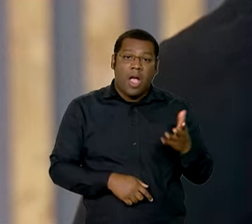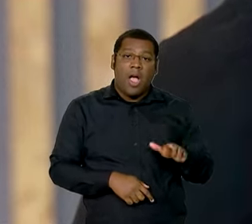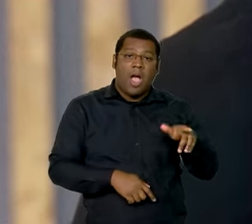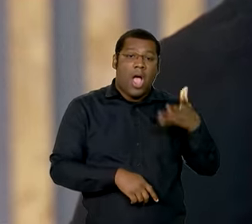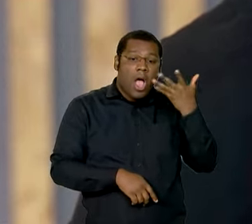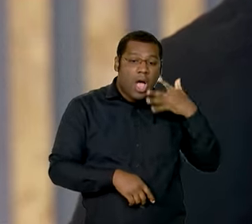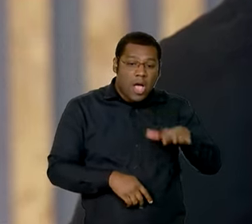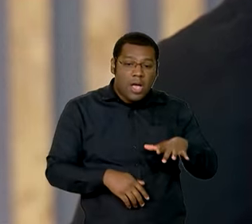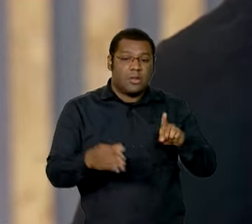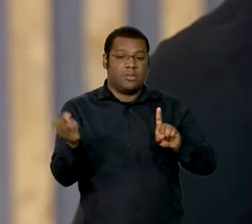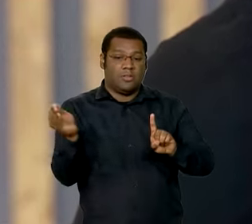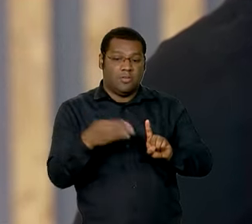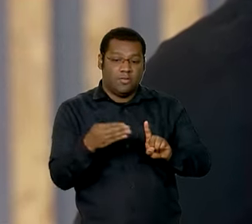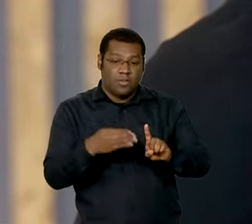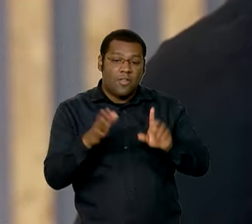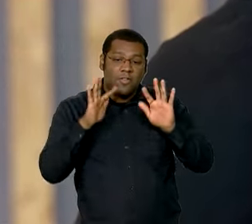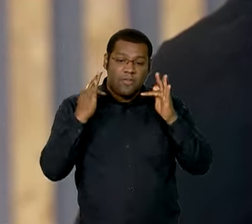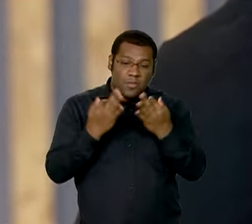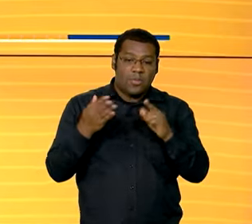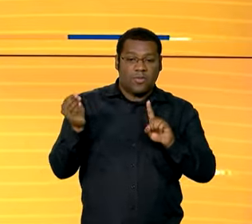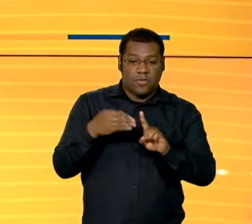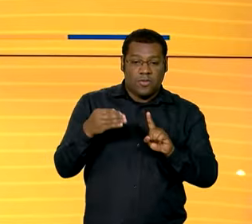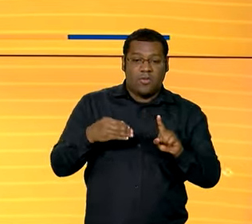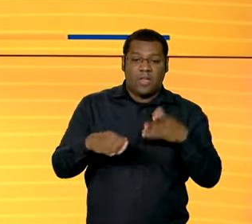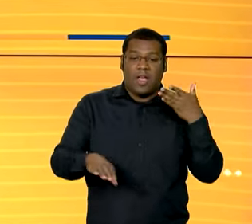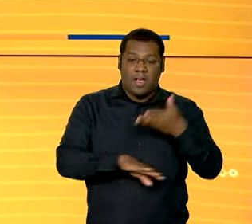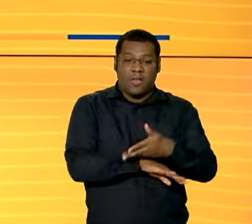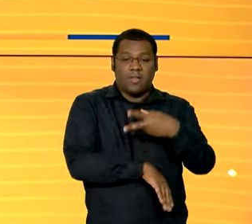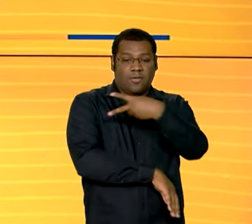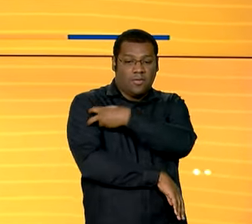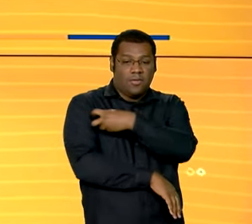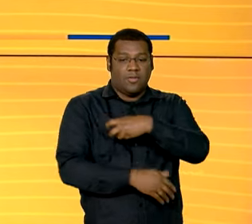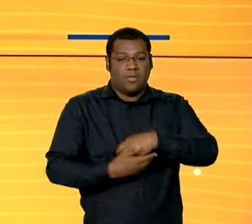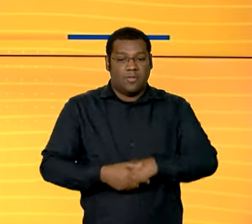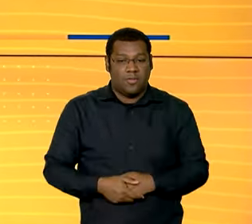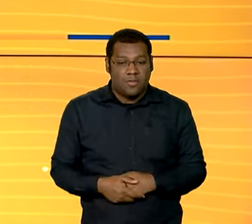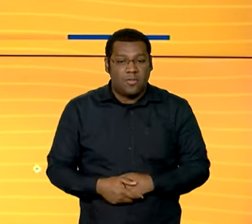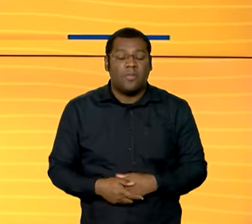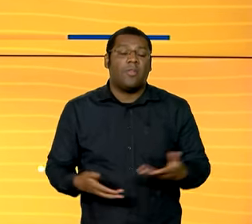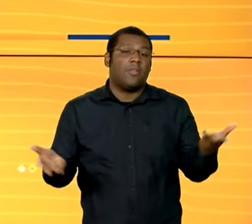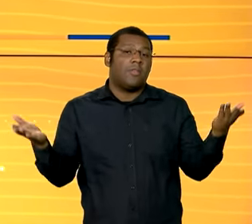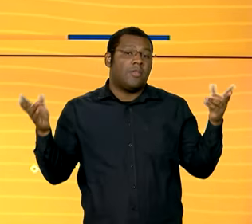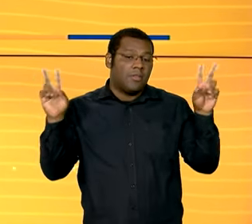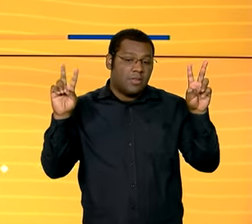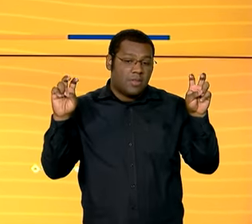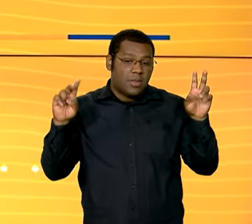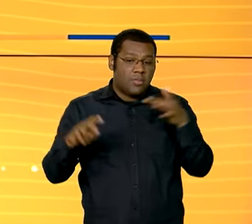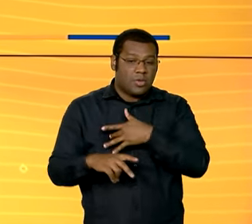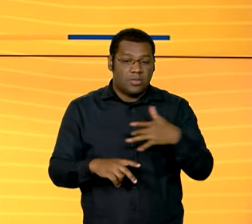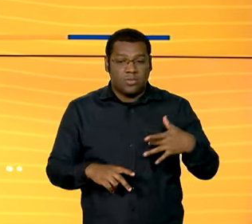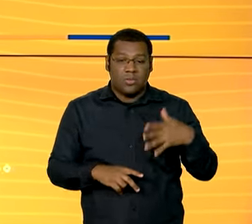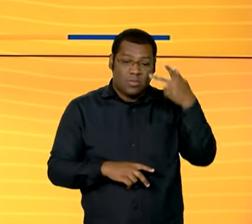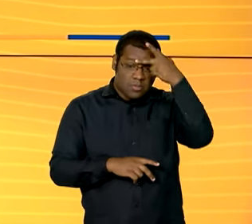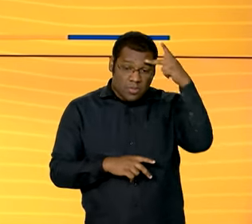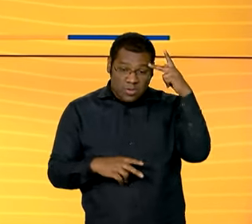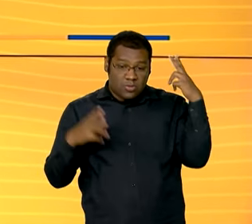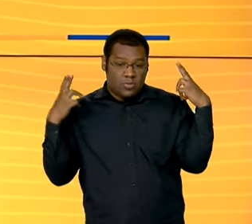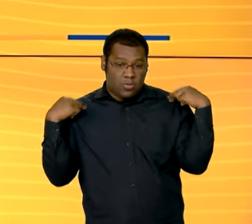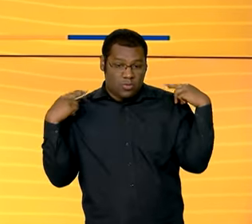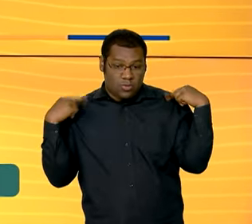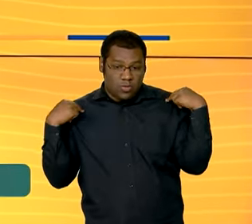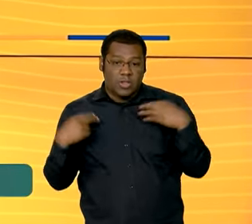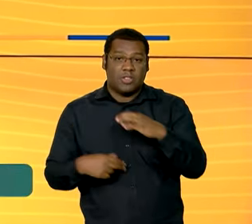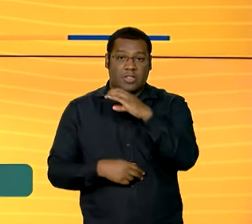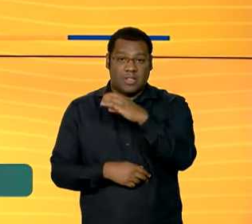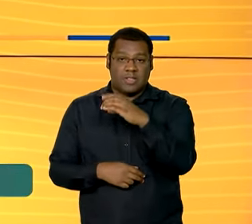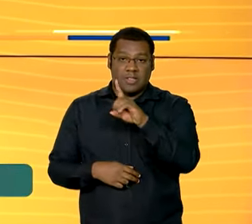vulneráveis, naquelas famílias mais vulneráveis. E ainda sobre saúde, motoristas das categorias C, D